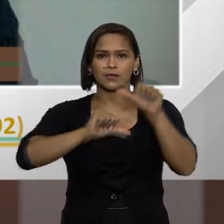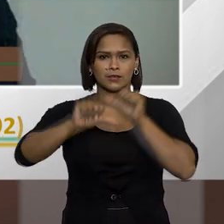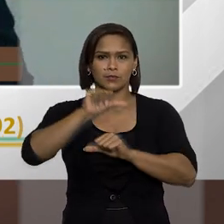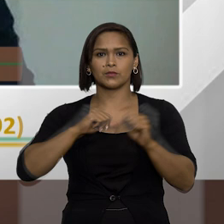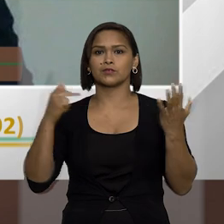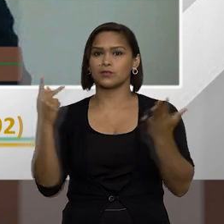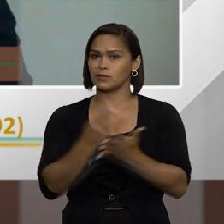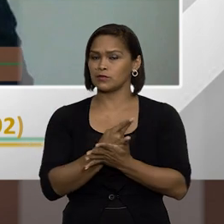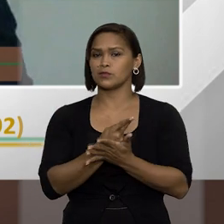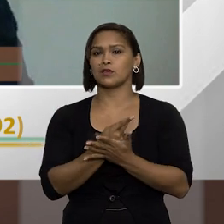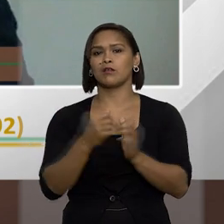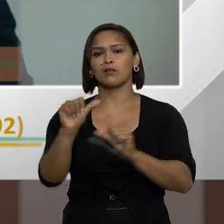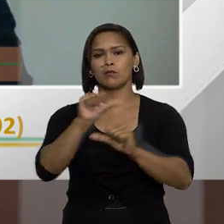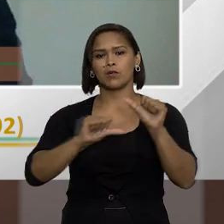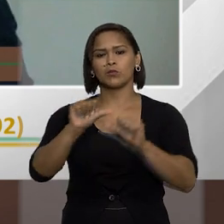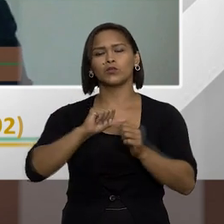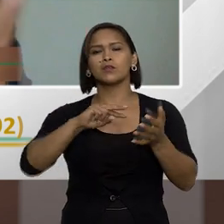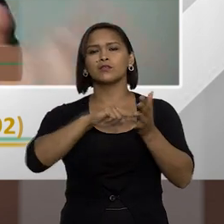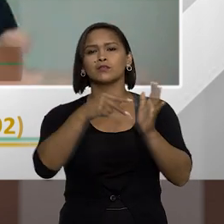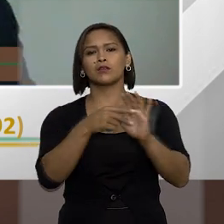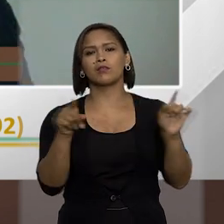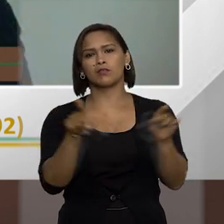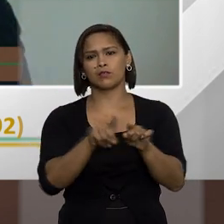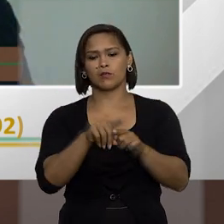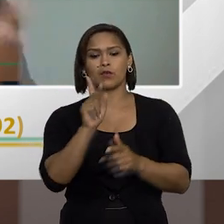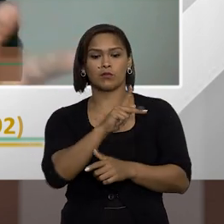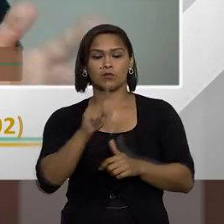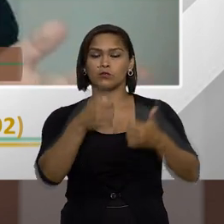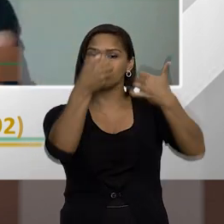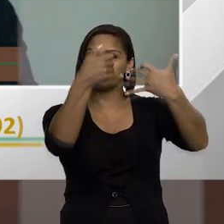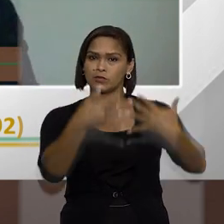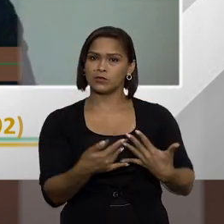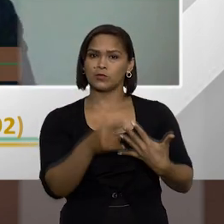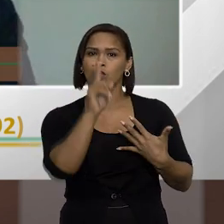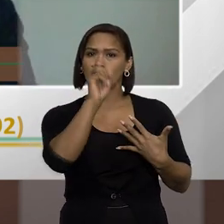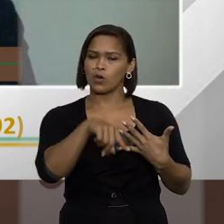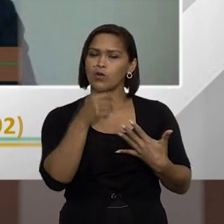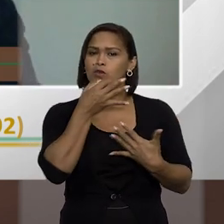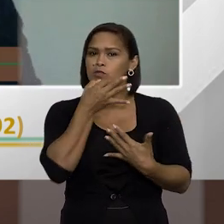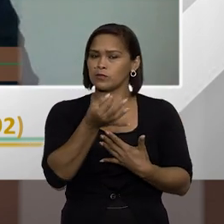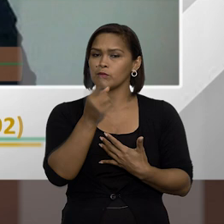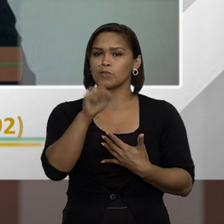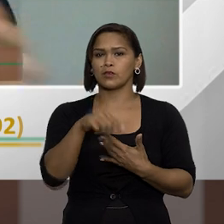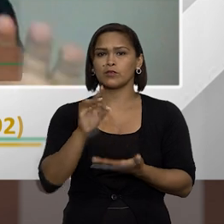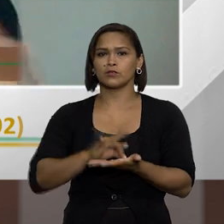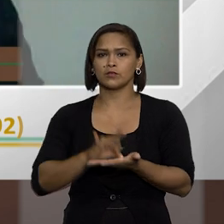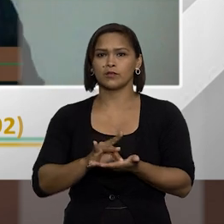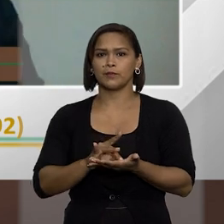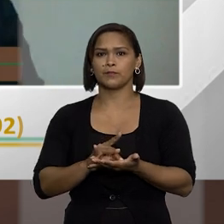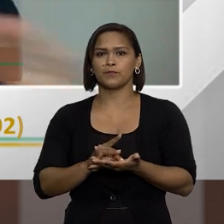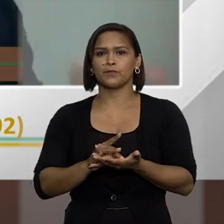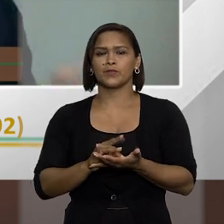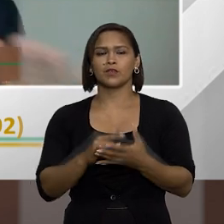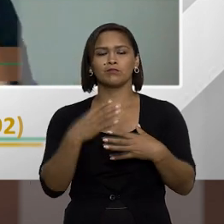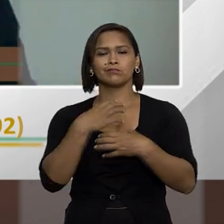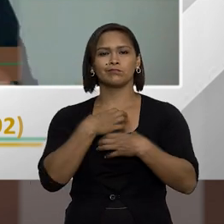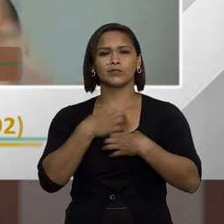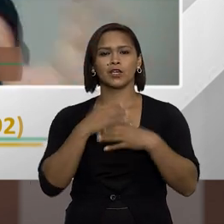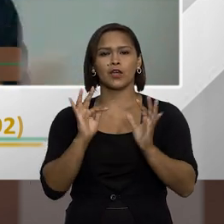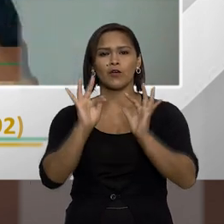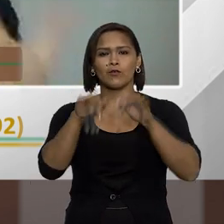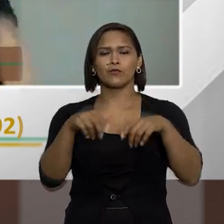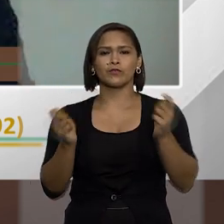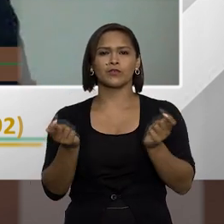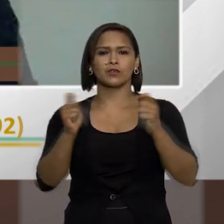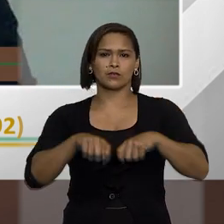as mudanças. Uma mudança bastante significativa, o professor Talhos já comentou, né, realmente a cessação é o